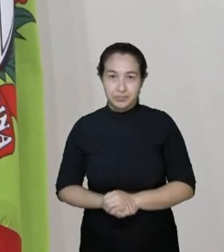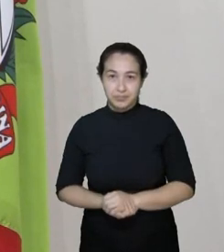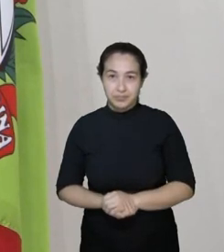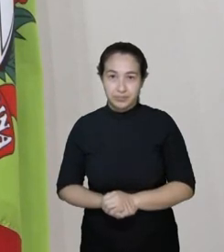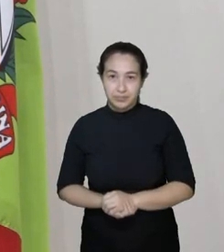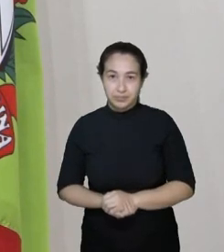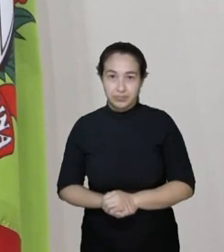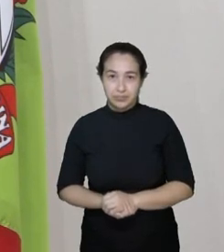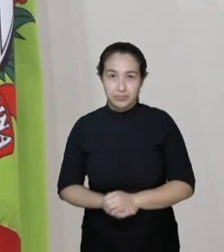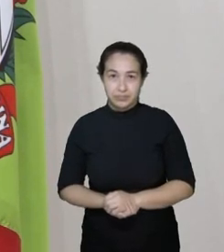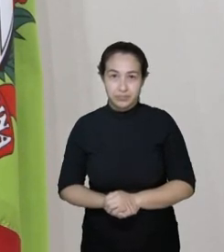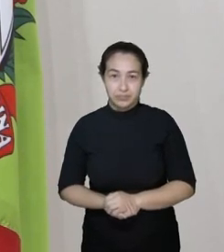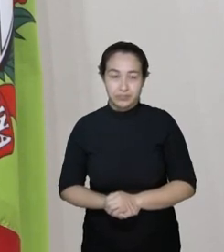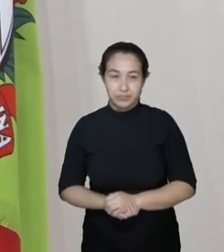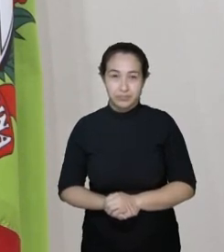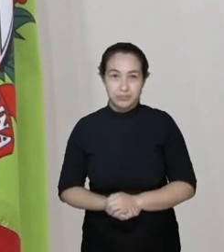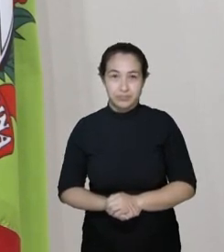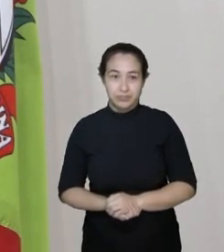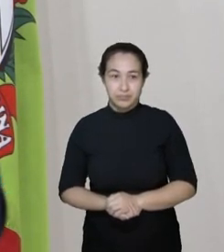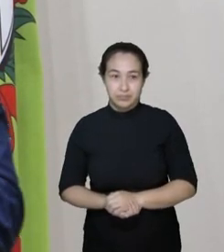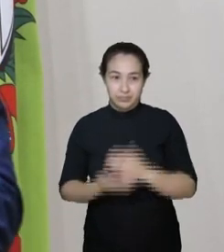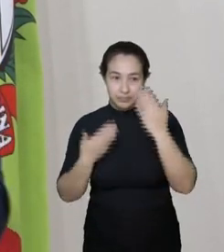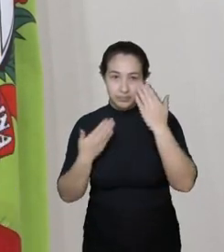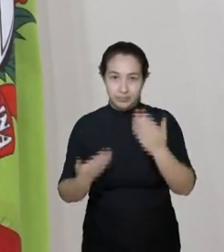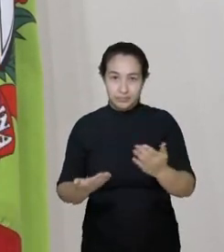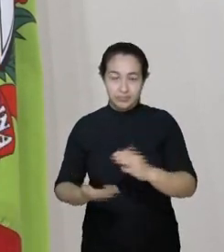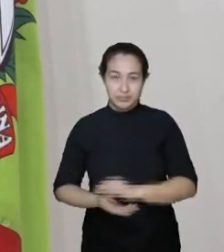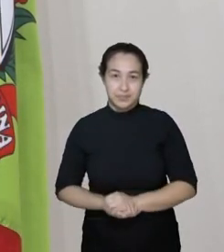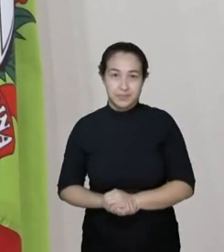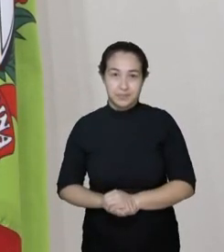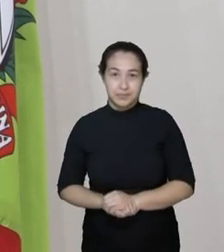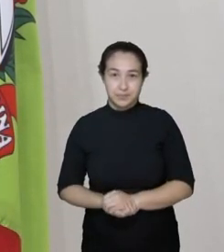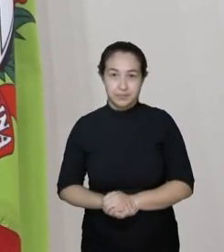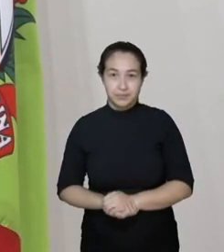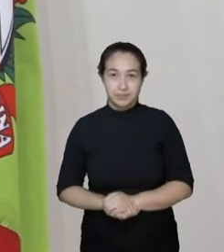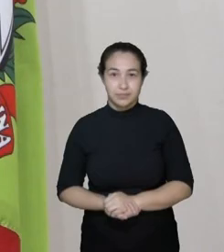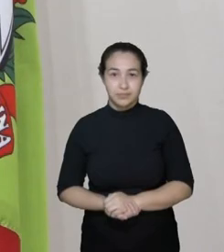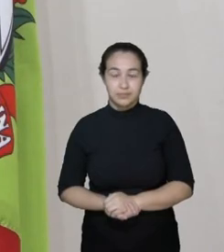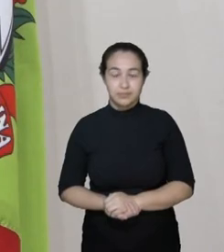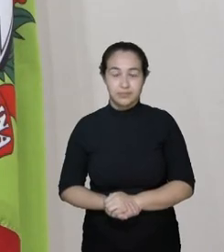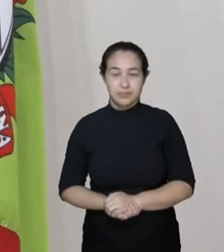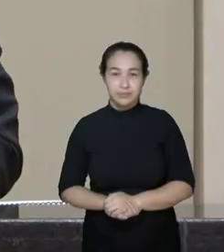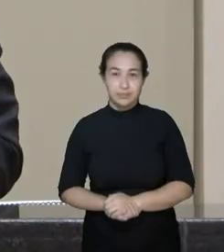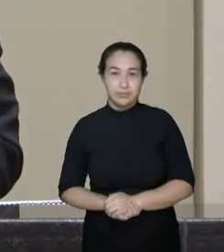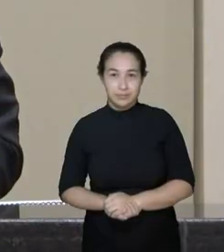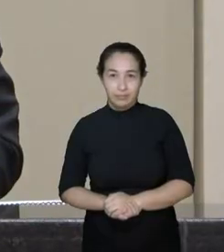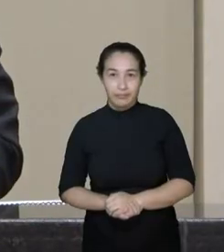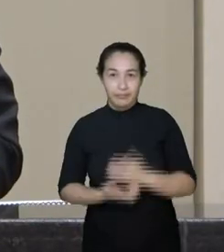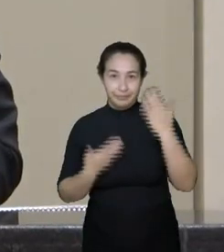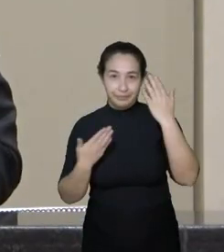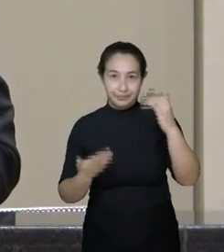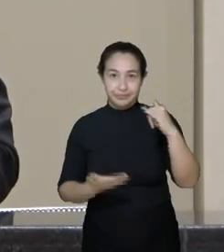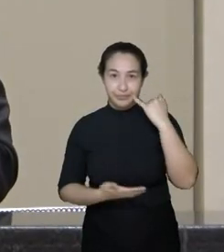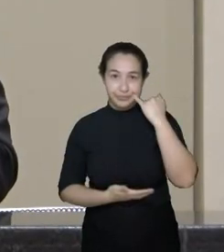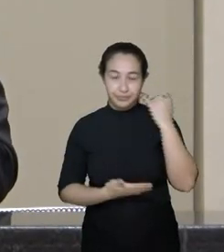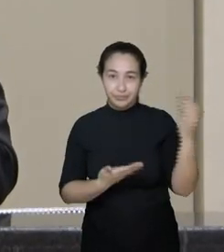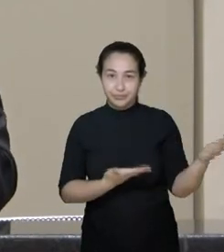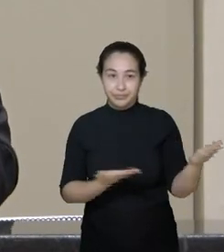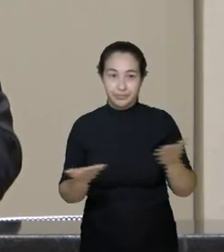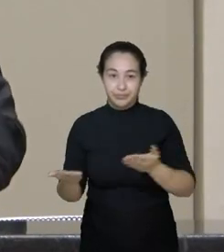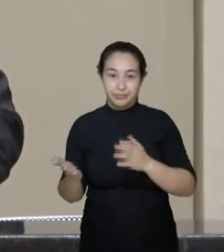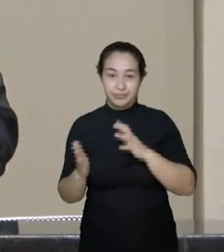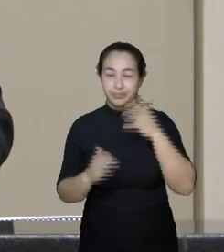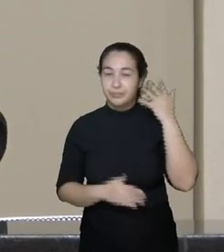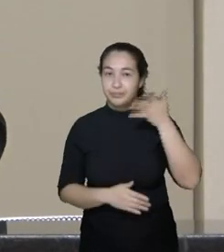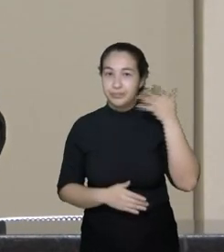não. Aqui eu finalizo com essa frase. Obrigado. Obrigado, deputado Gessé Lopes. O próximo orador inscrito